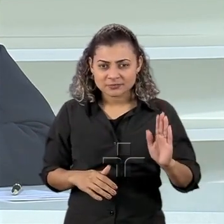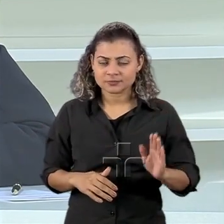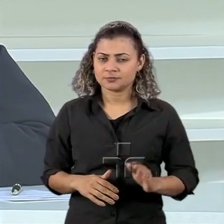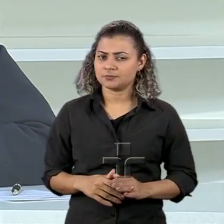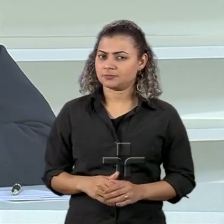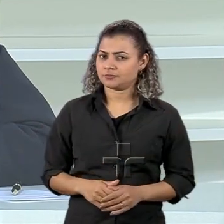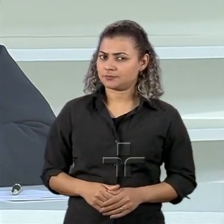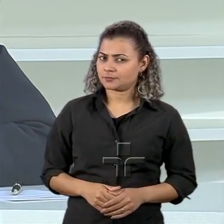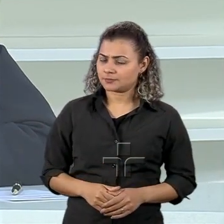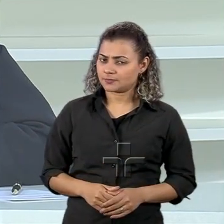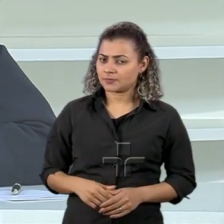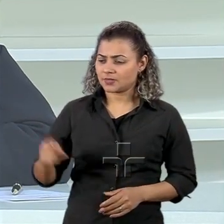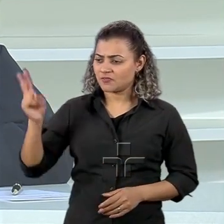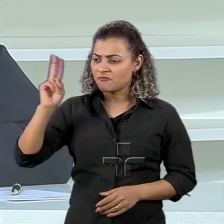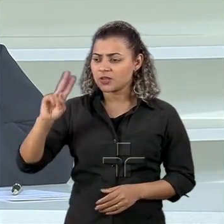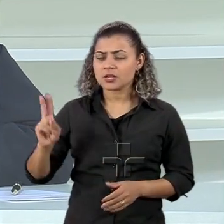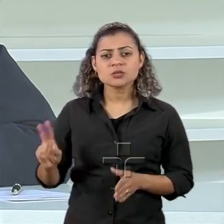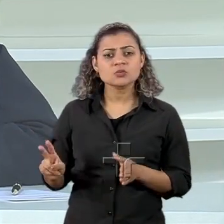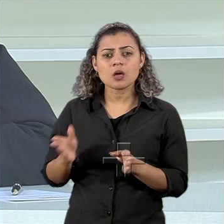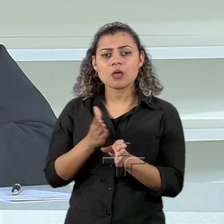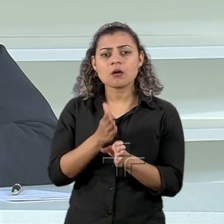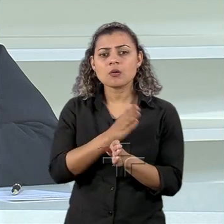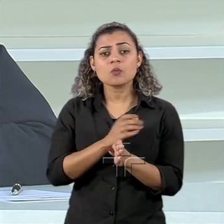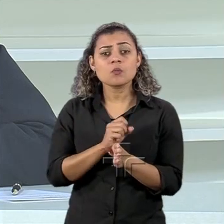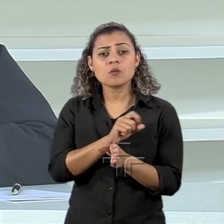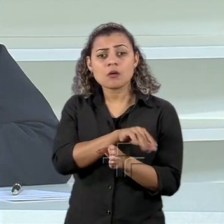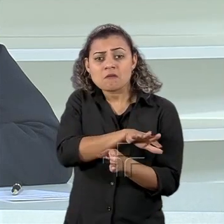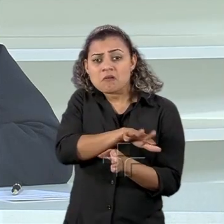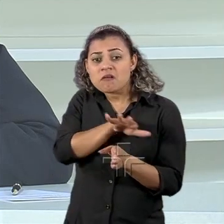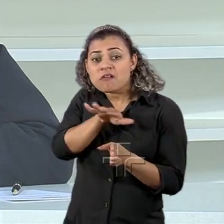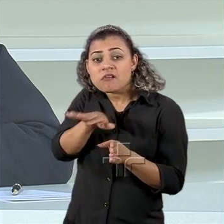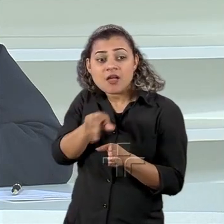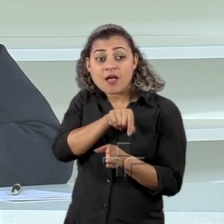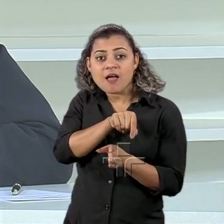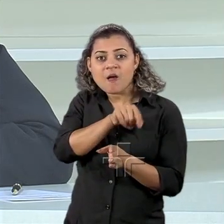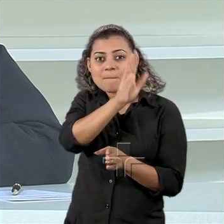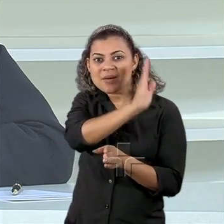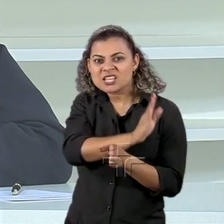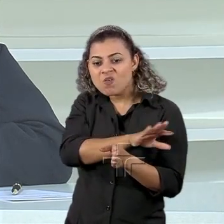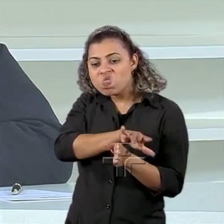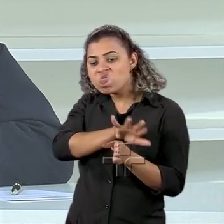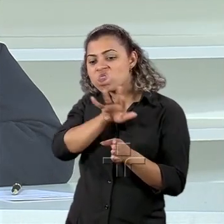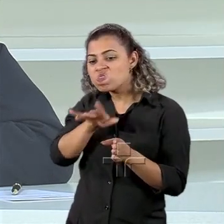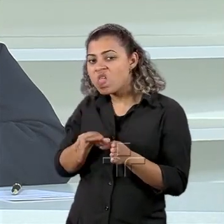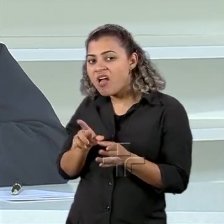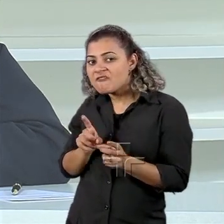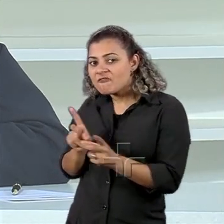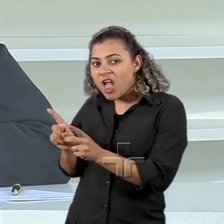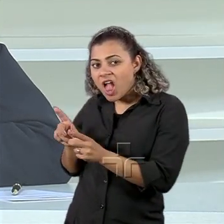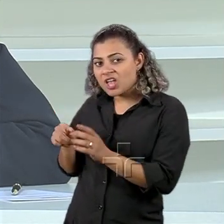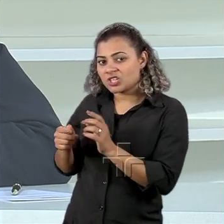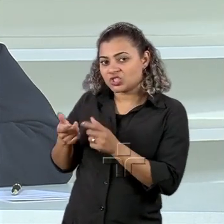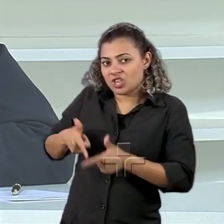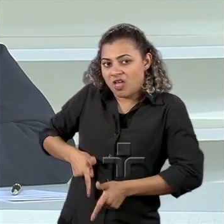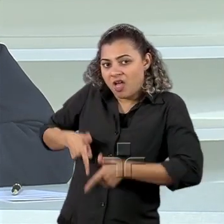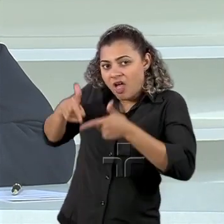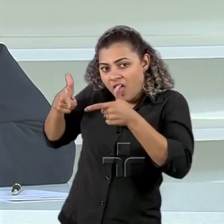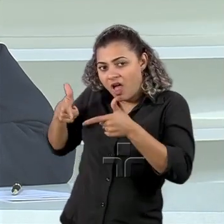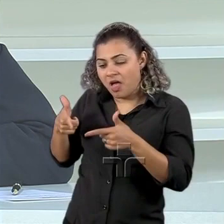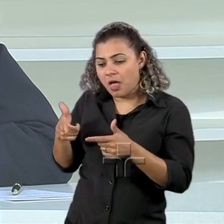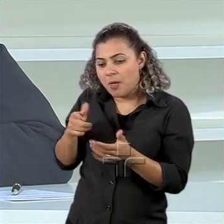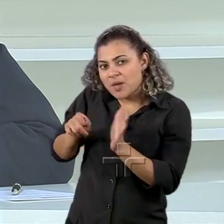Venezuela armas, drogas de maneira crescente. O Brasil tem que ter uma posição sobre isso.